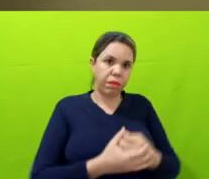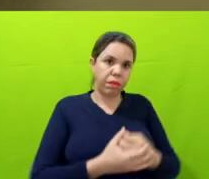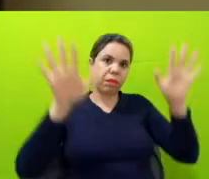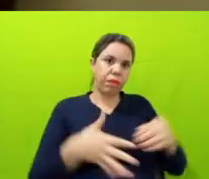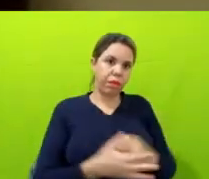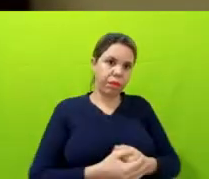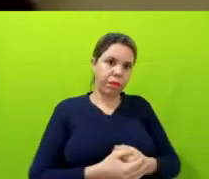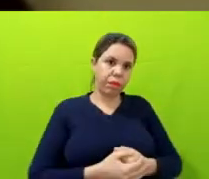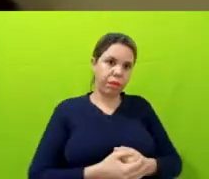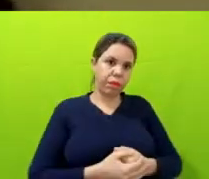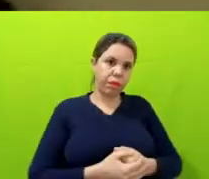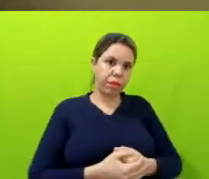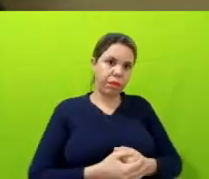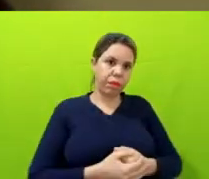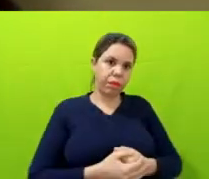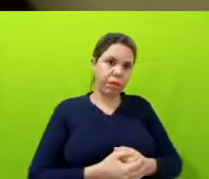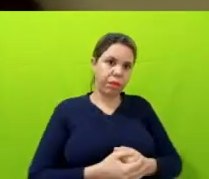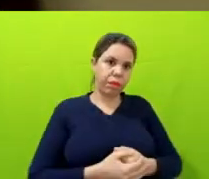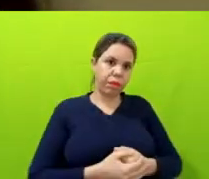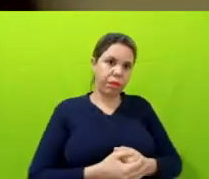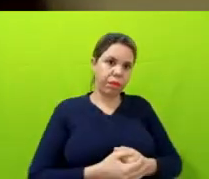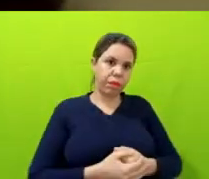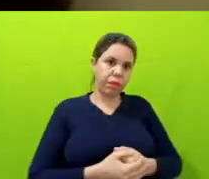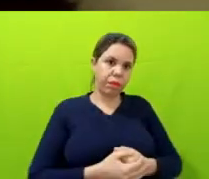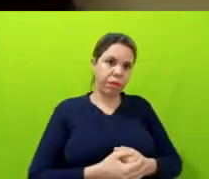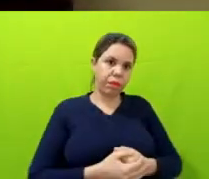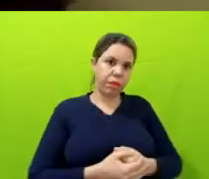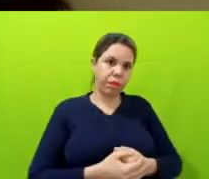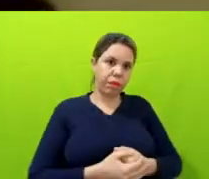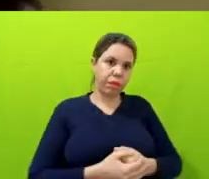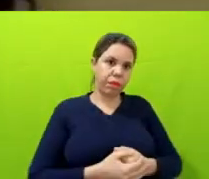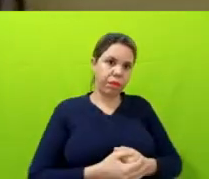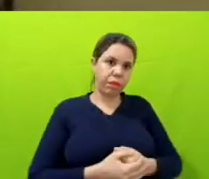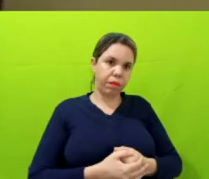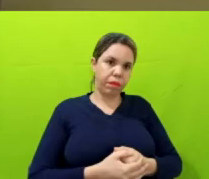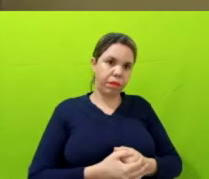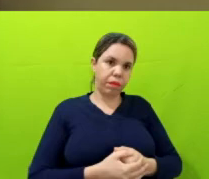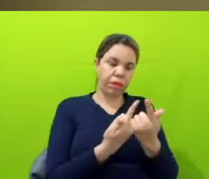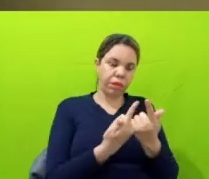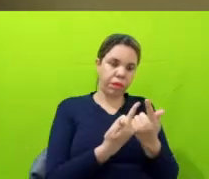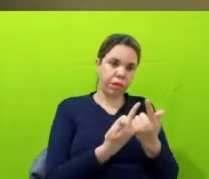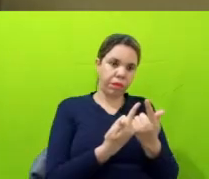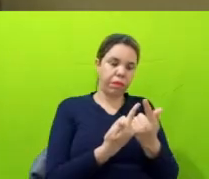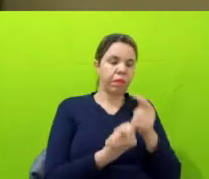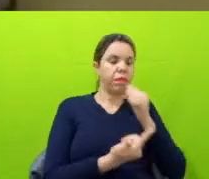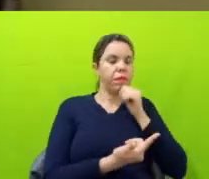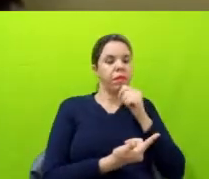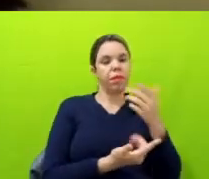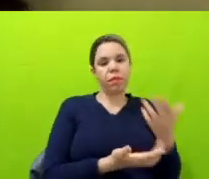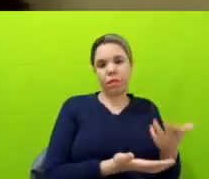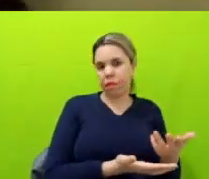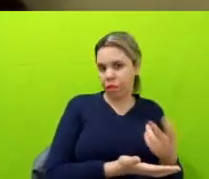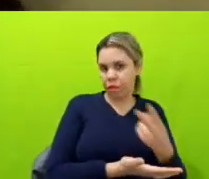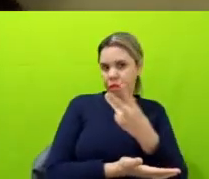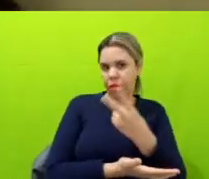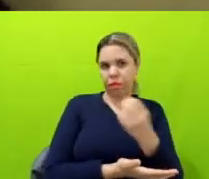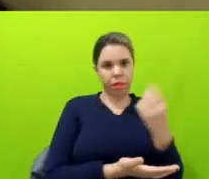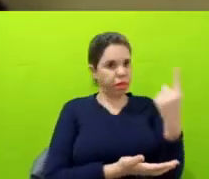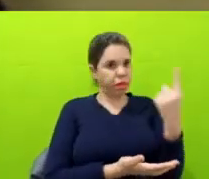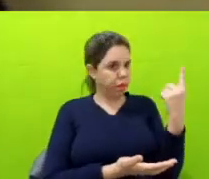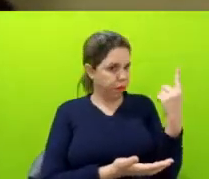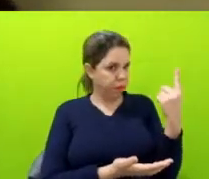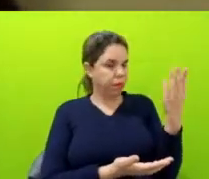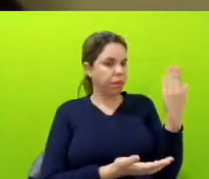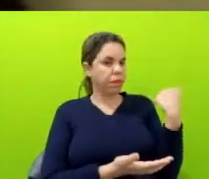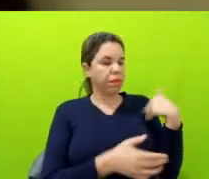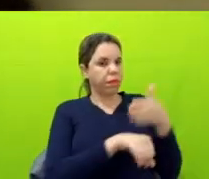à gestão socioambiental brasileira, né, então, em 2021, eu participei do Achados e Pedidos, que